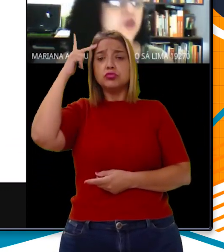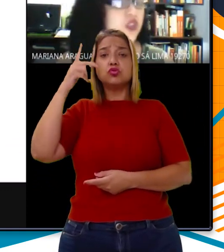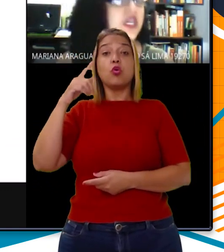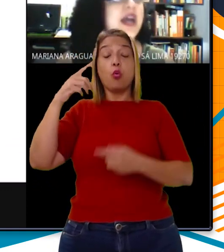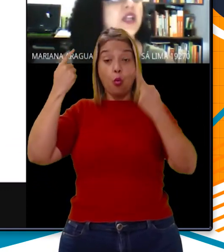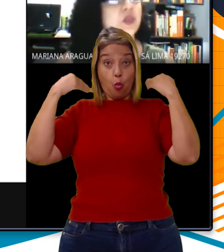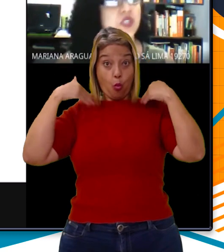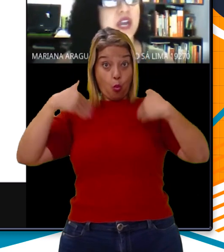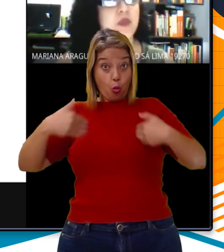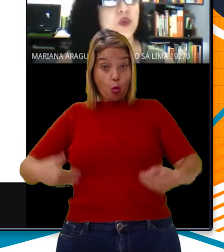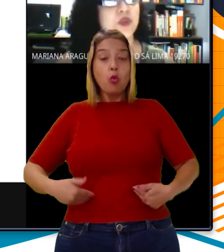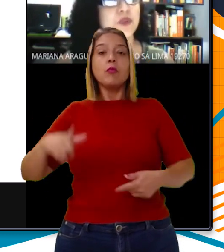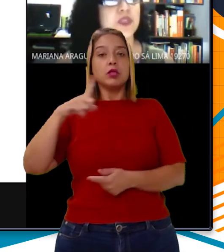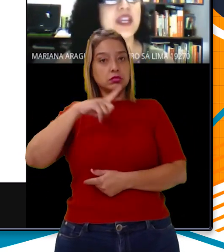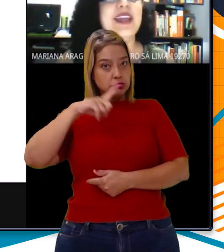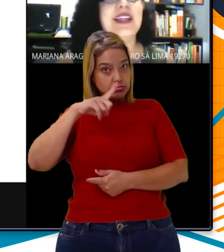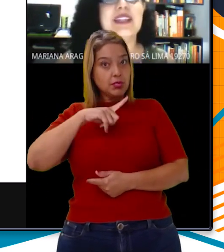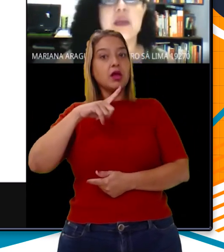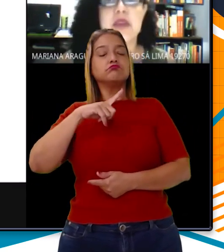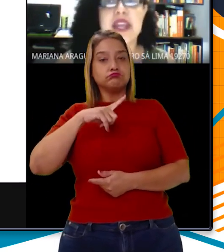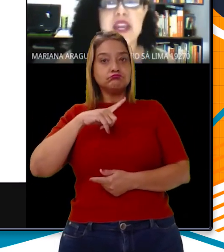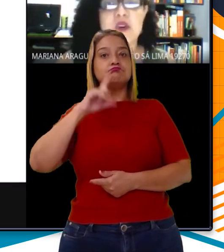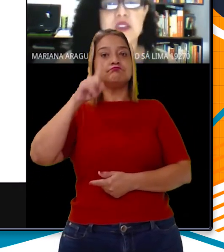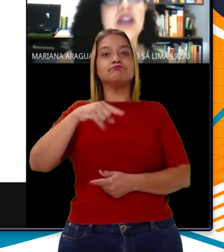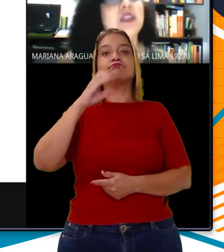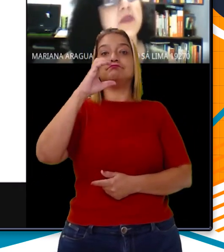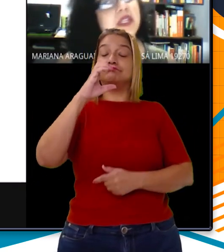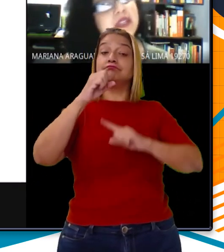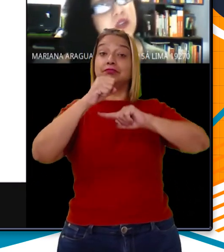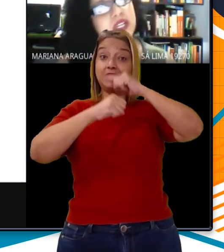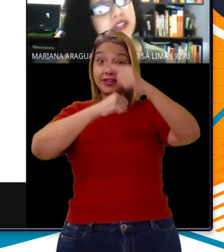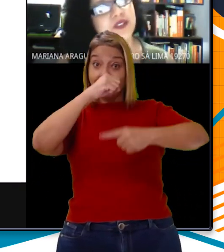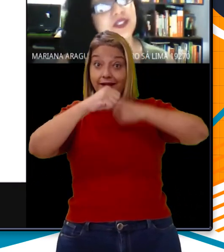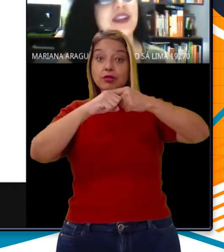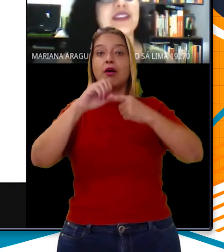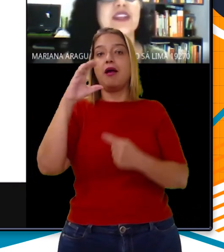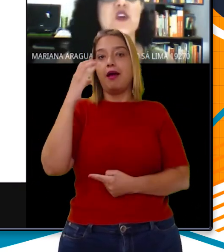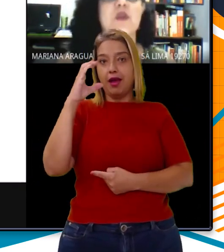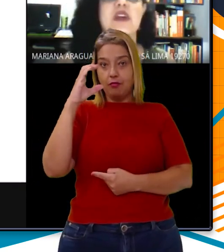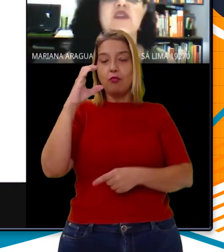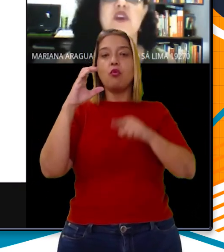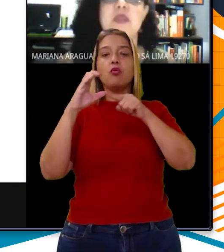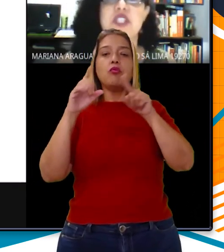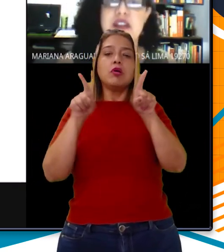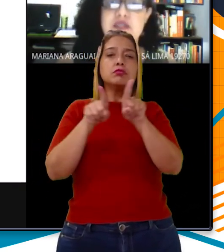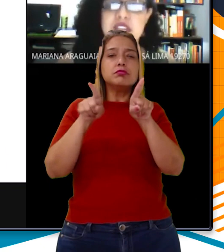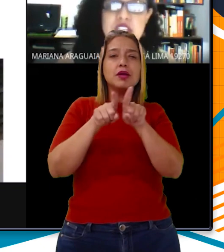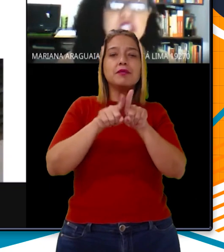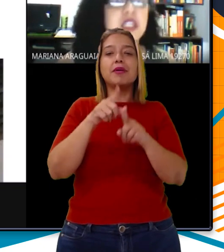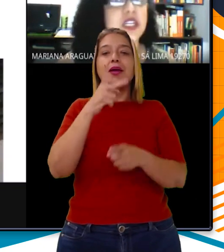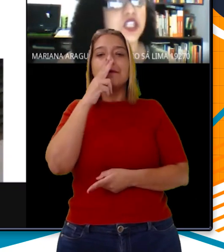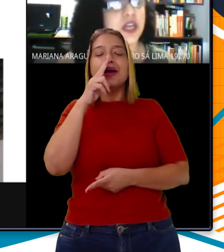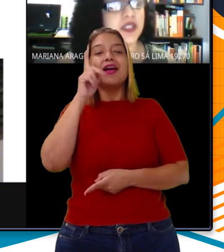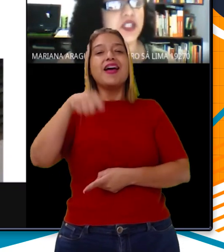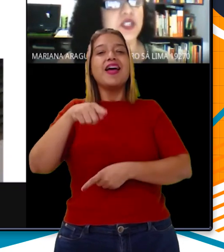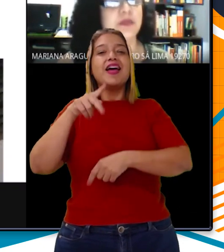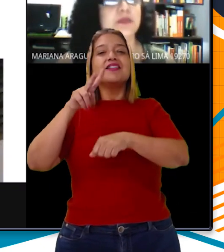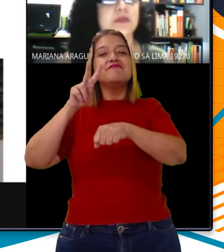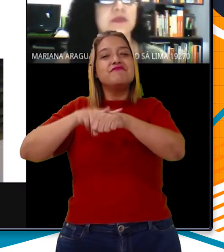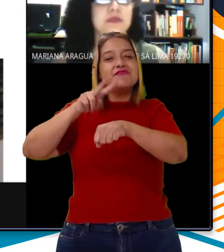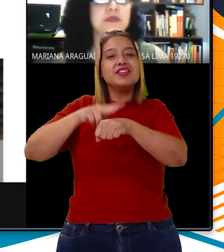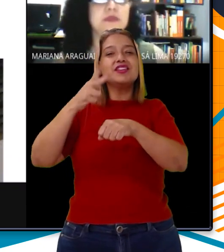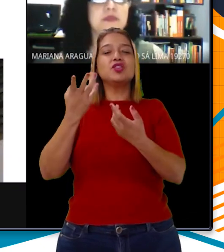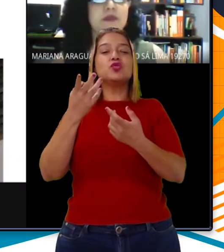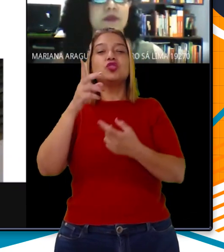corresponde a átomos de carbono. Ele também é encontrado em meteoritos, assim como na forma de grafite e diamante.